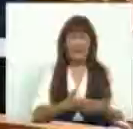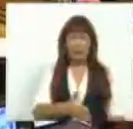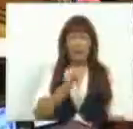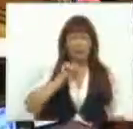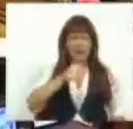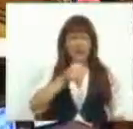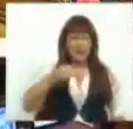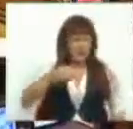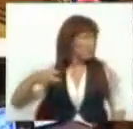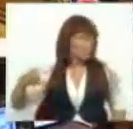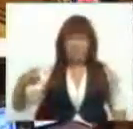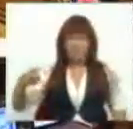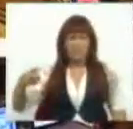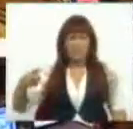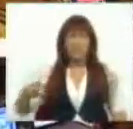euros.